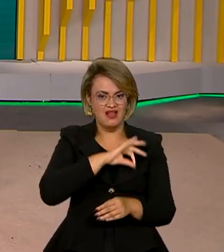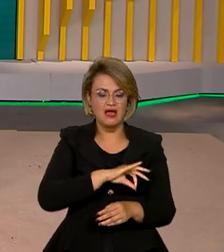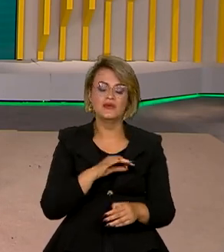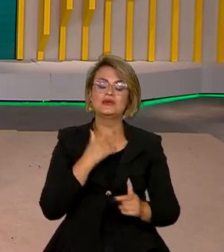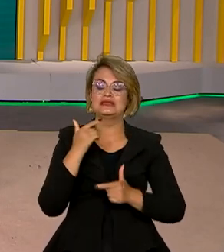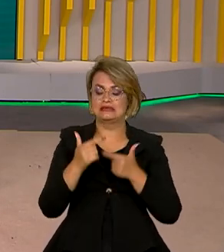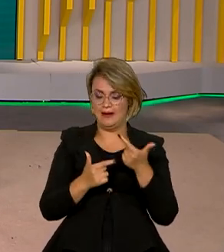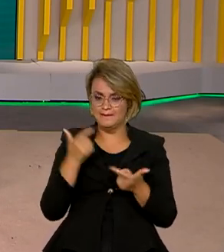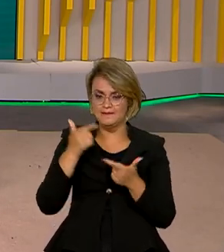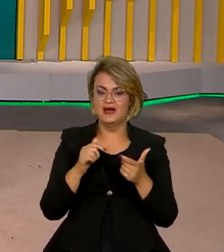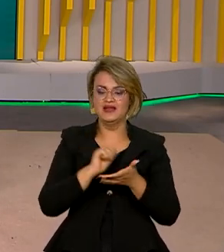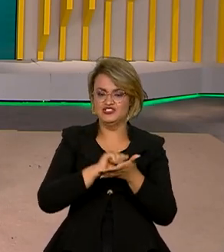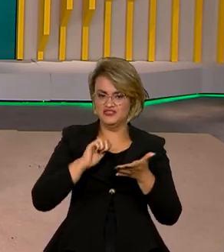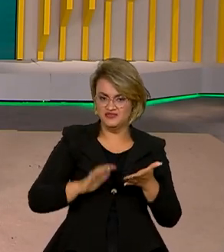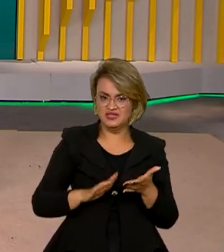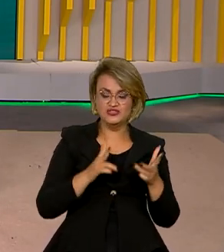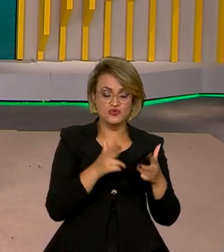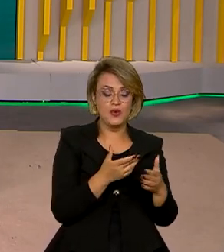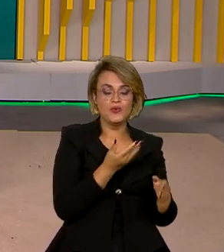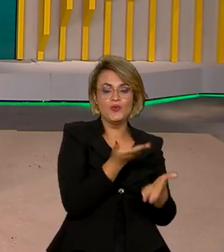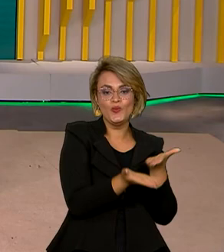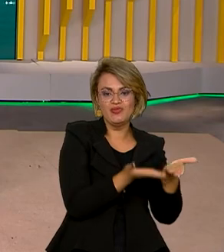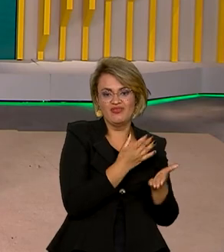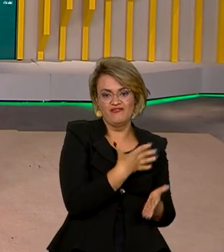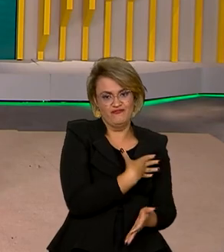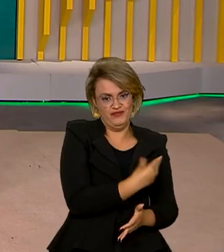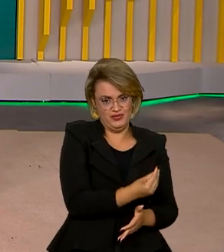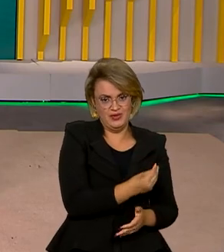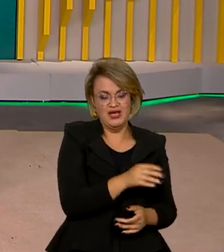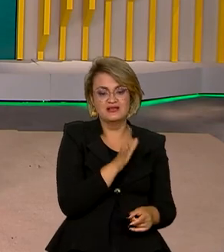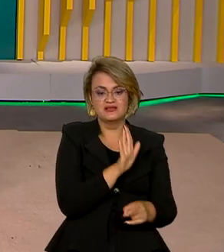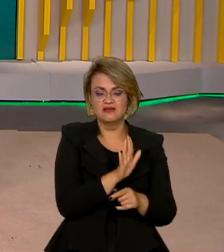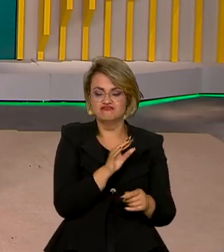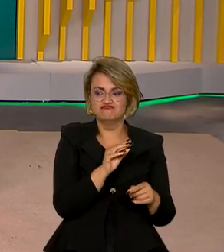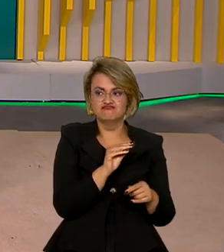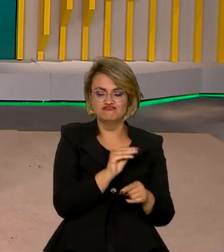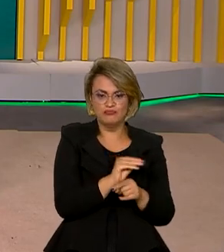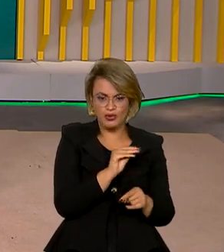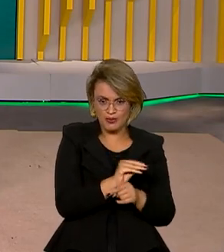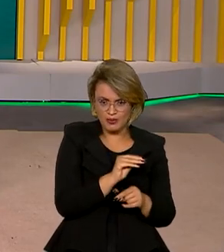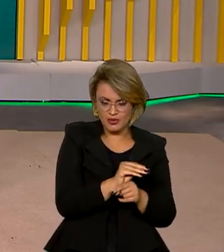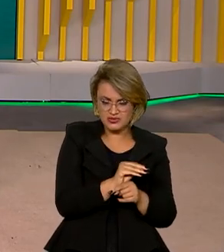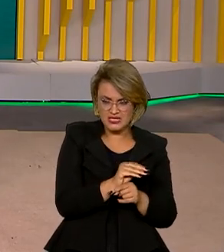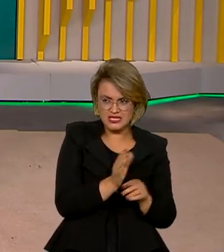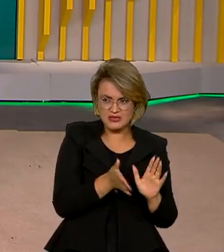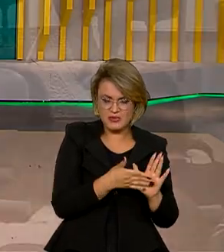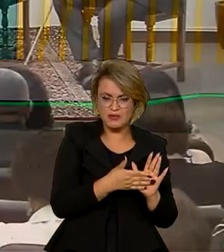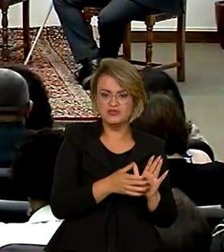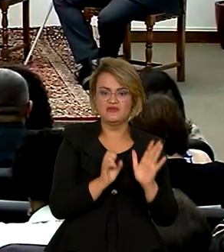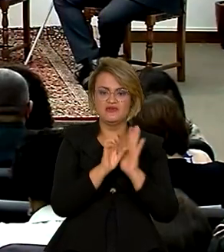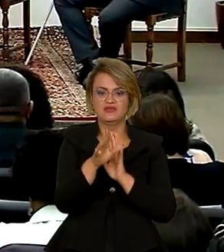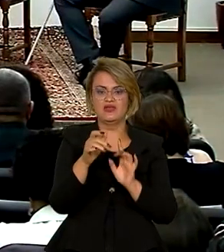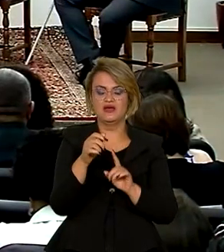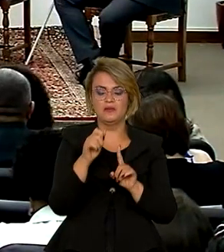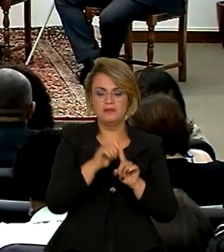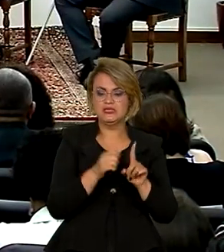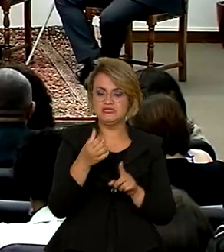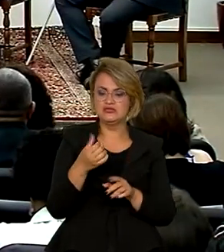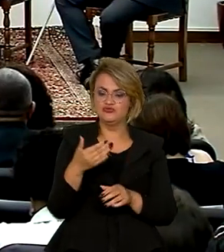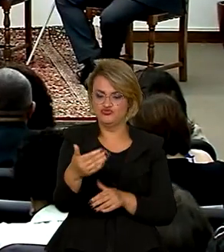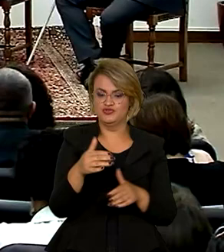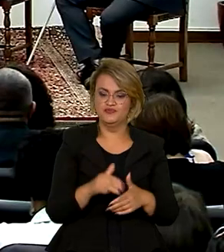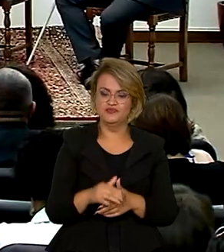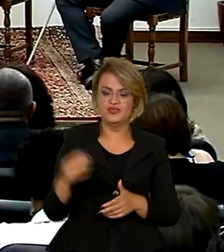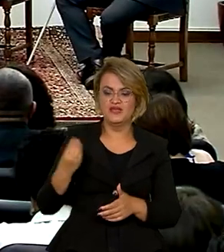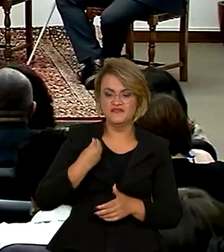responsabilidades no cuidado dos filhos. A proposta deve ser apresentada num prazo de seis meses. Com